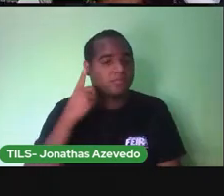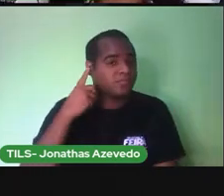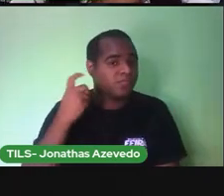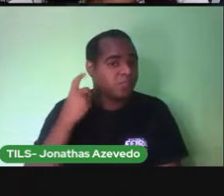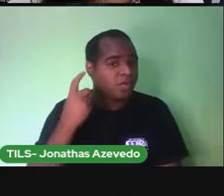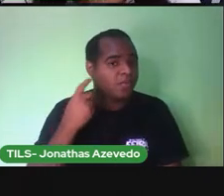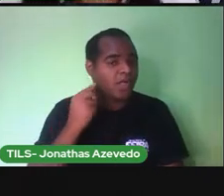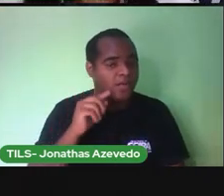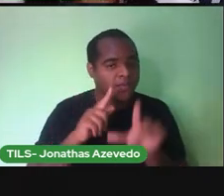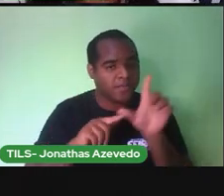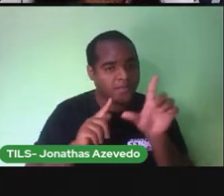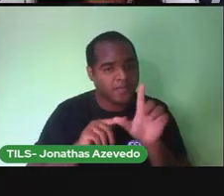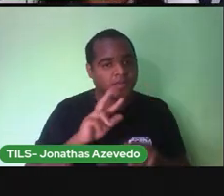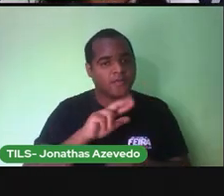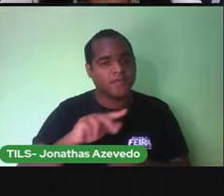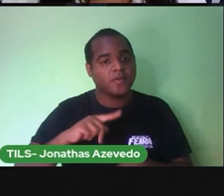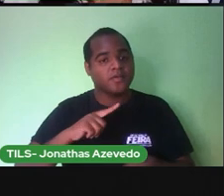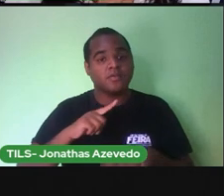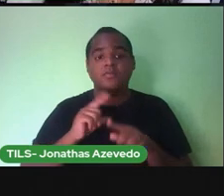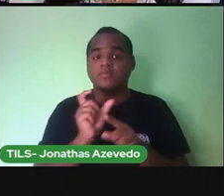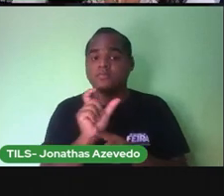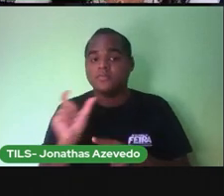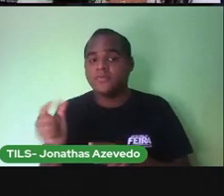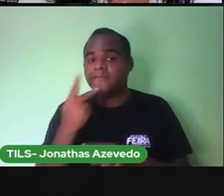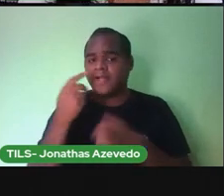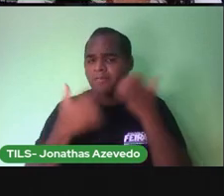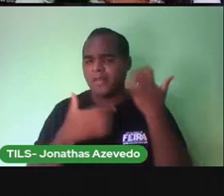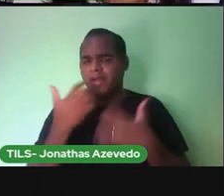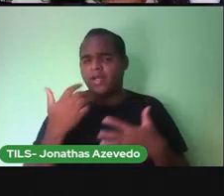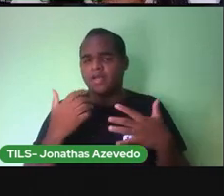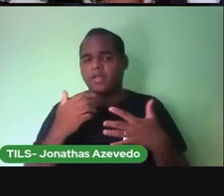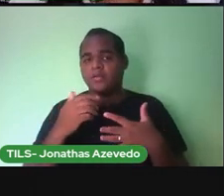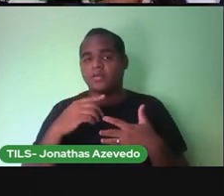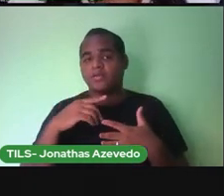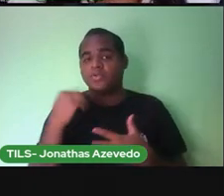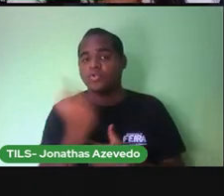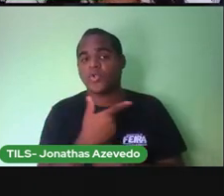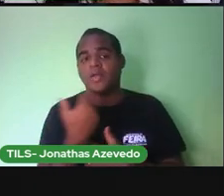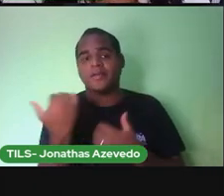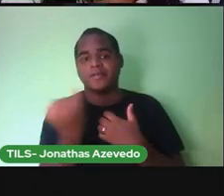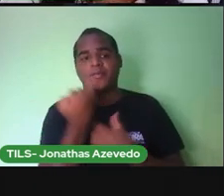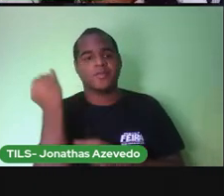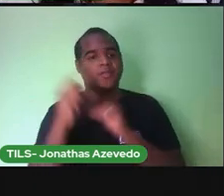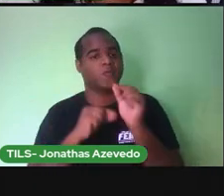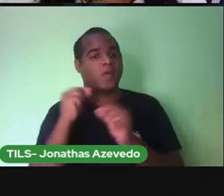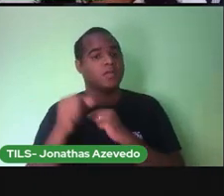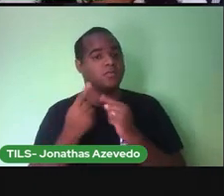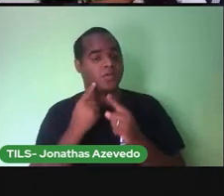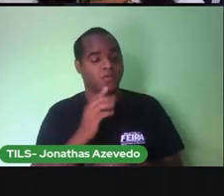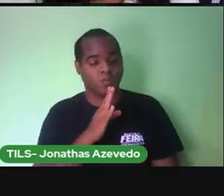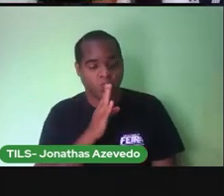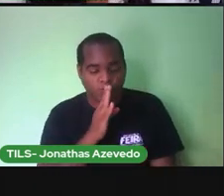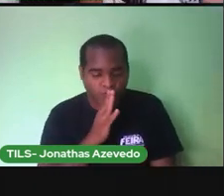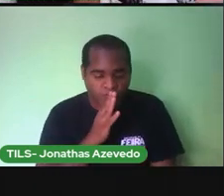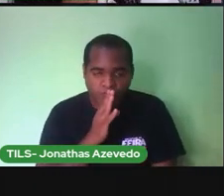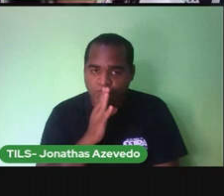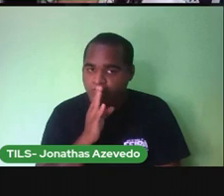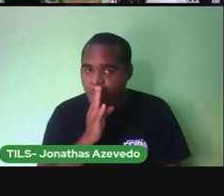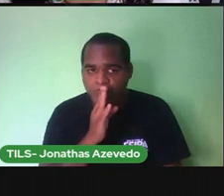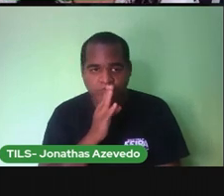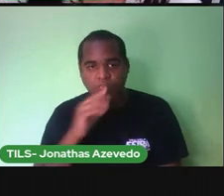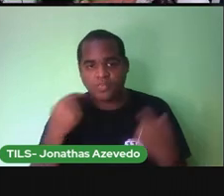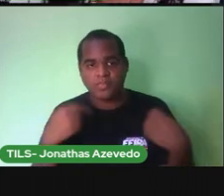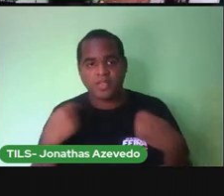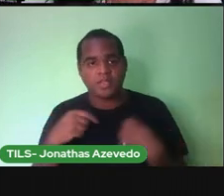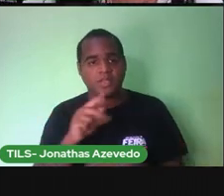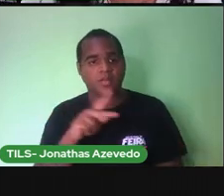letra O som da sílaba Por isso que é importante Quando a gente vai fazer a tarefinha A gente está num lugar silencioso Assim como